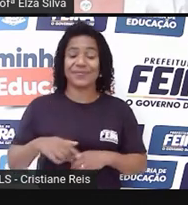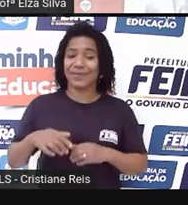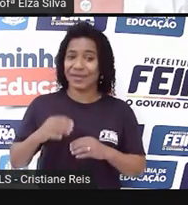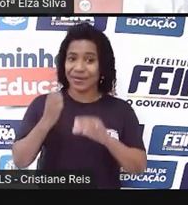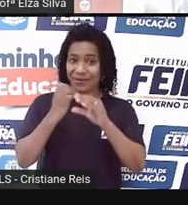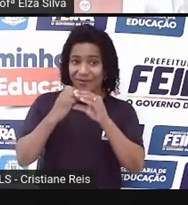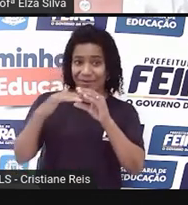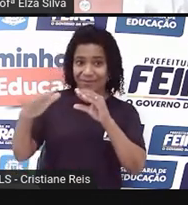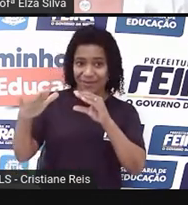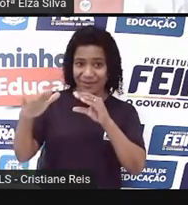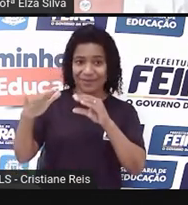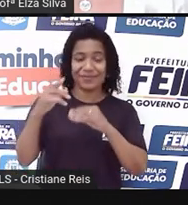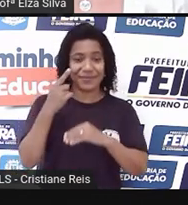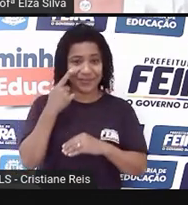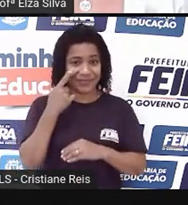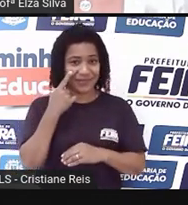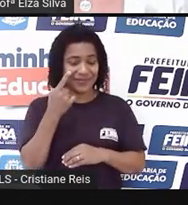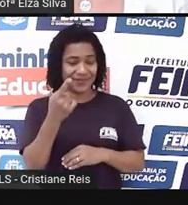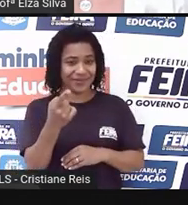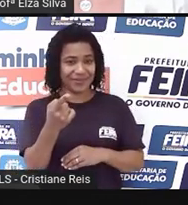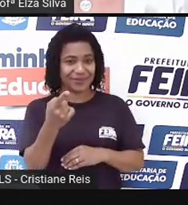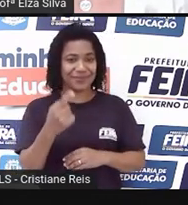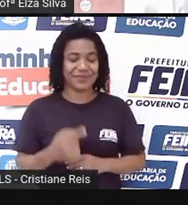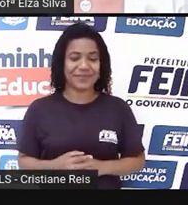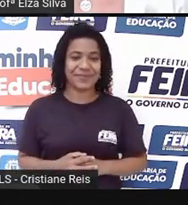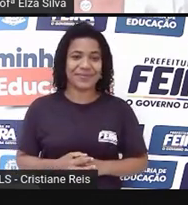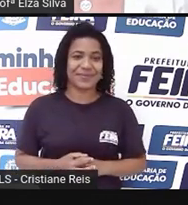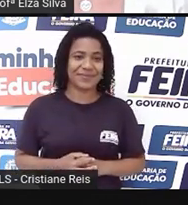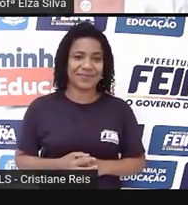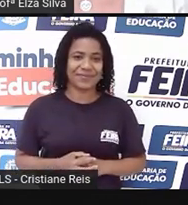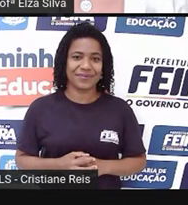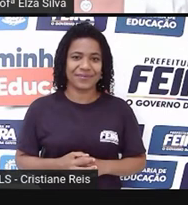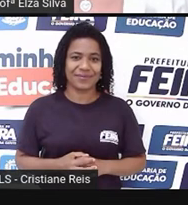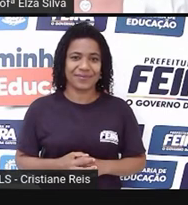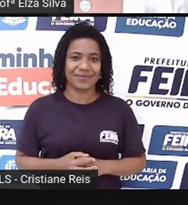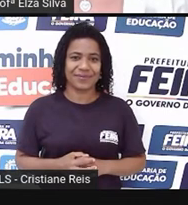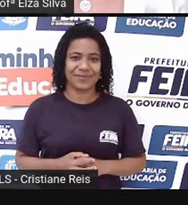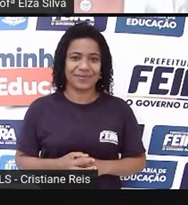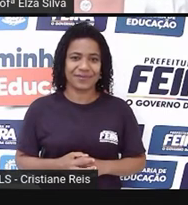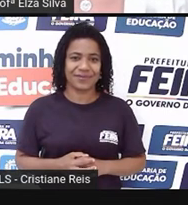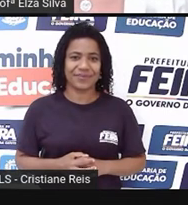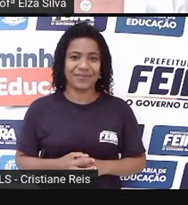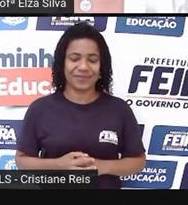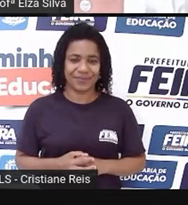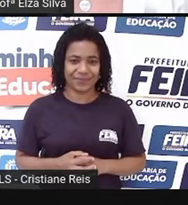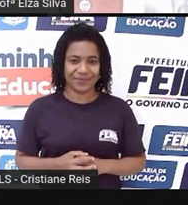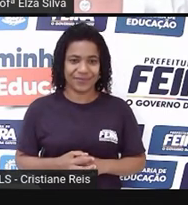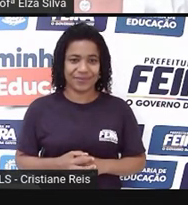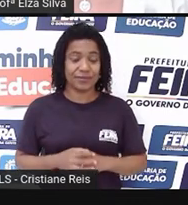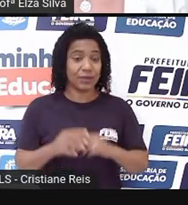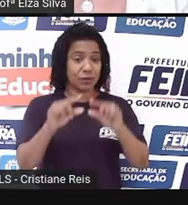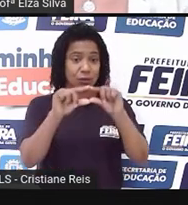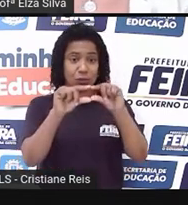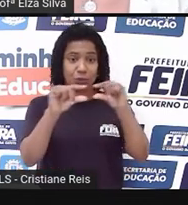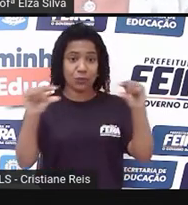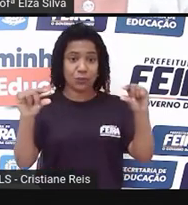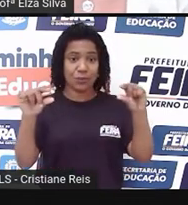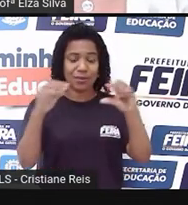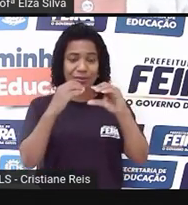su6 at O-U-T-L-O-O-K dot C-O-M.